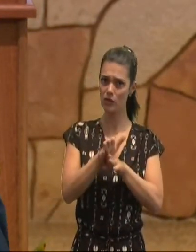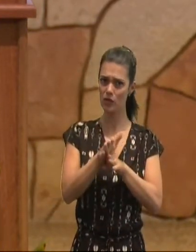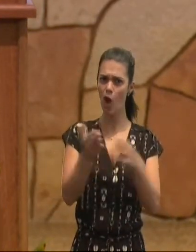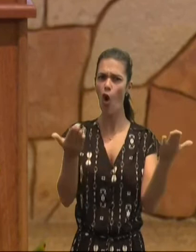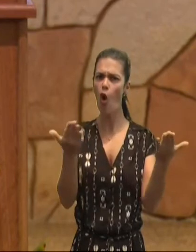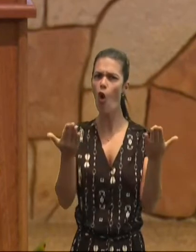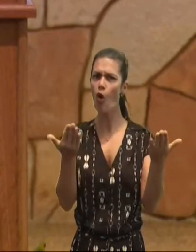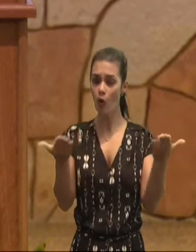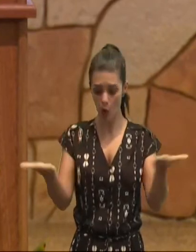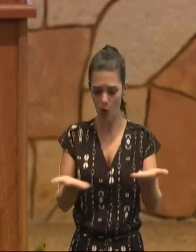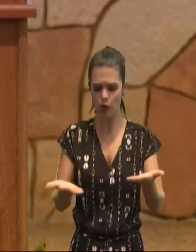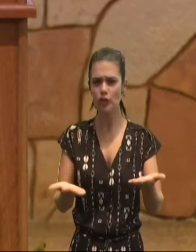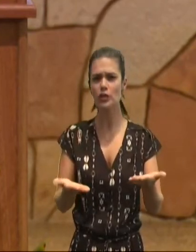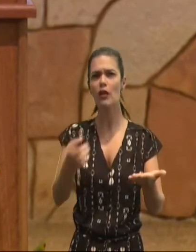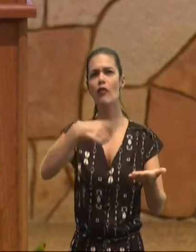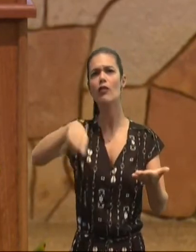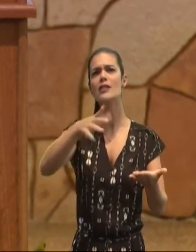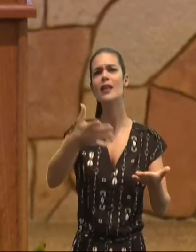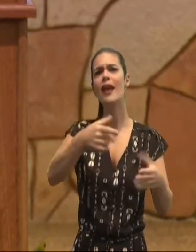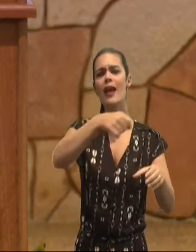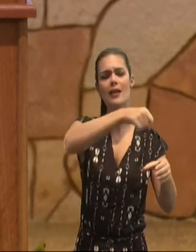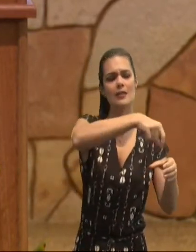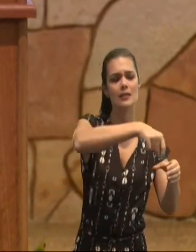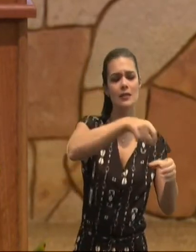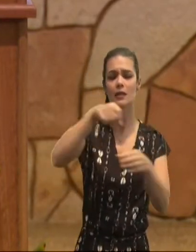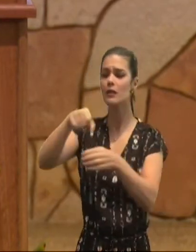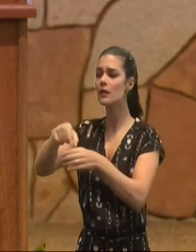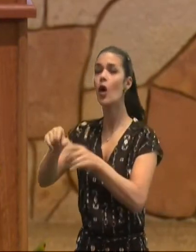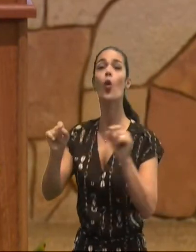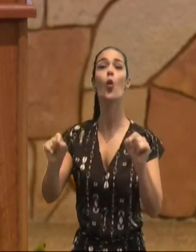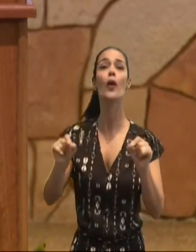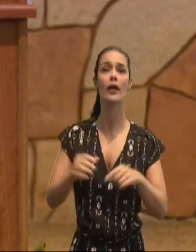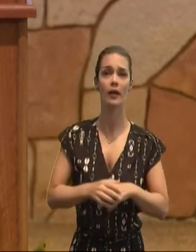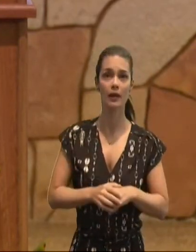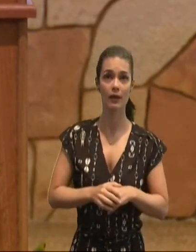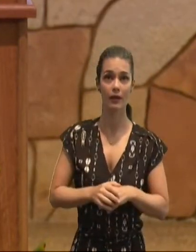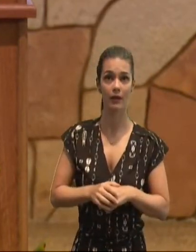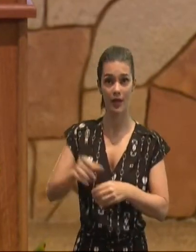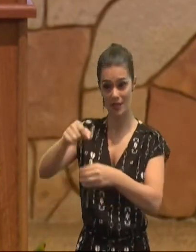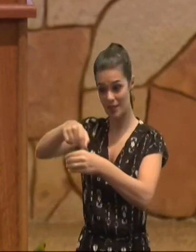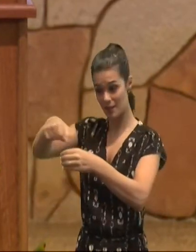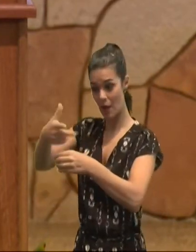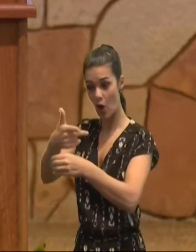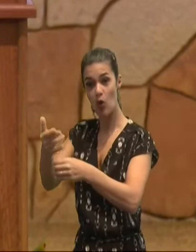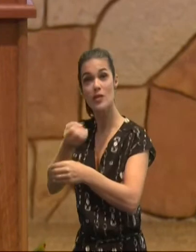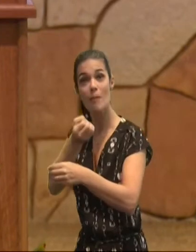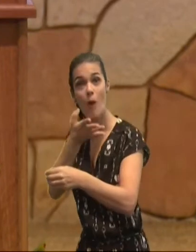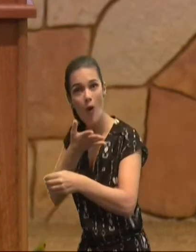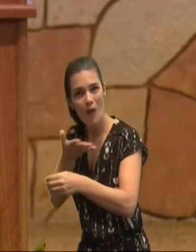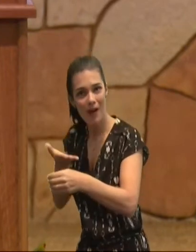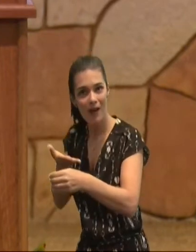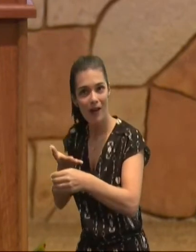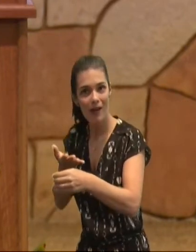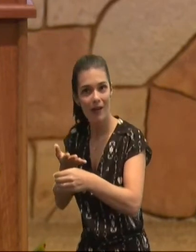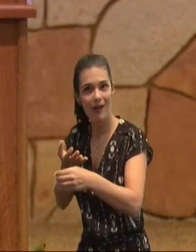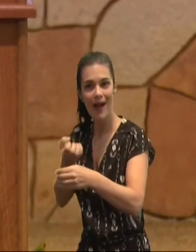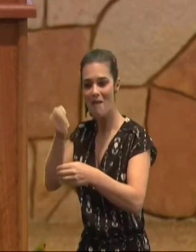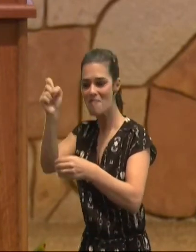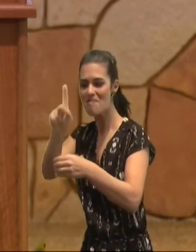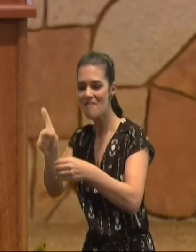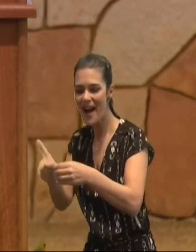semear discórdia, ou semear coisas boas, promover a paz,